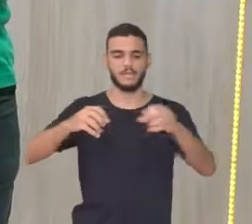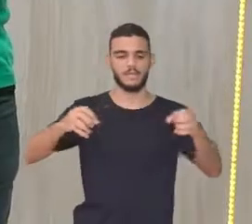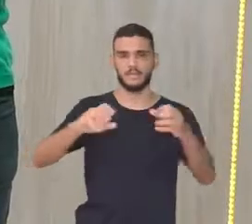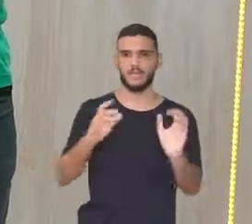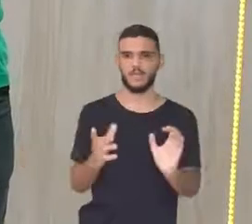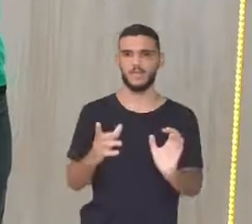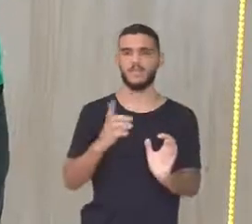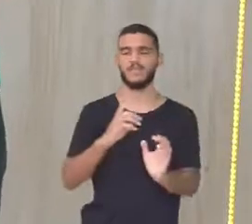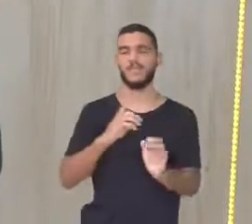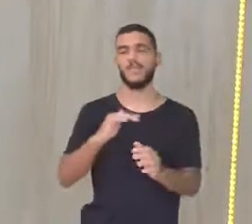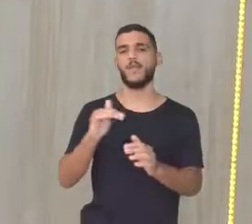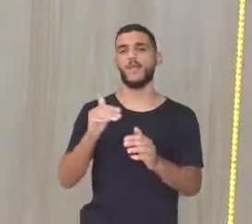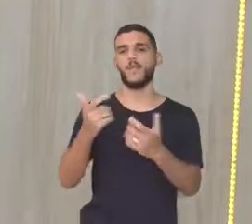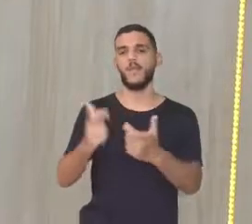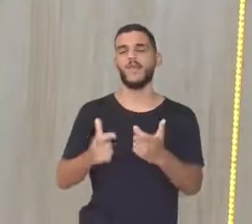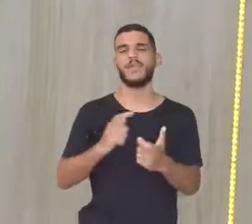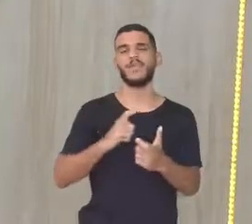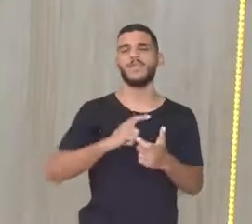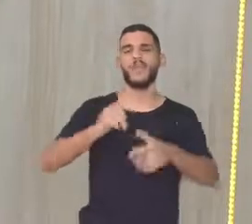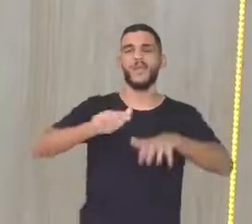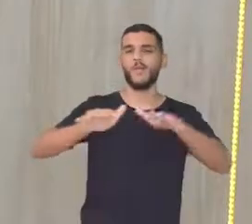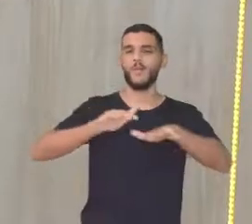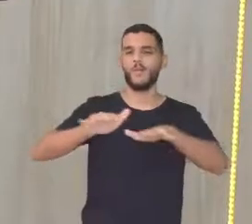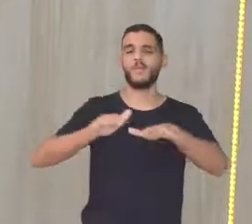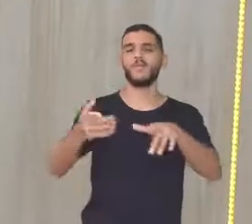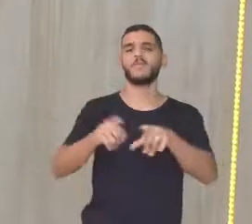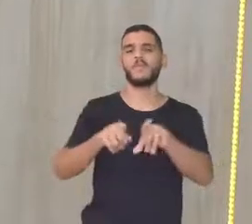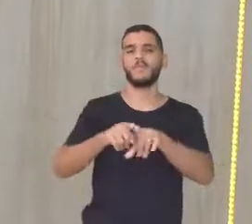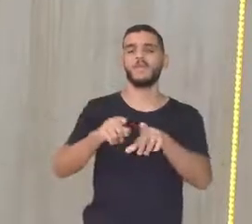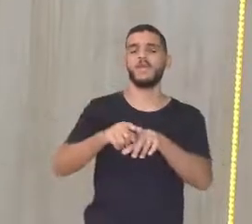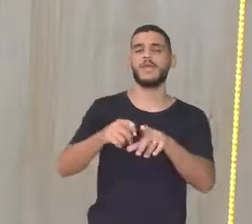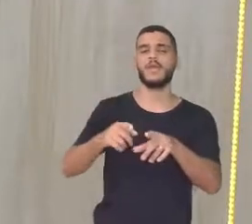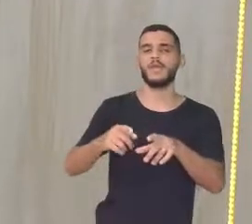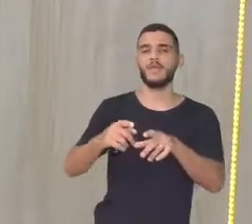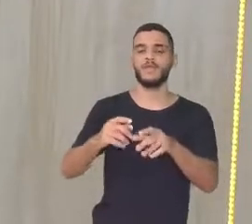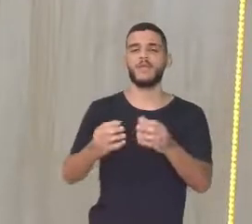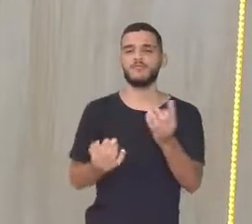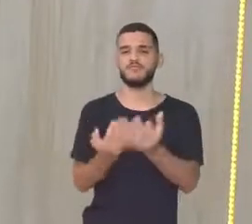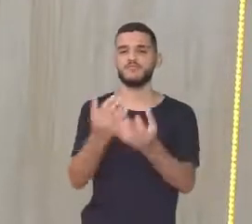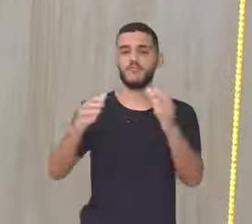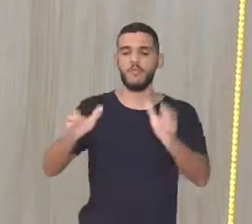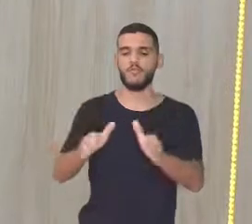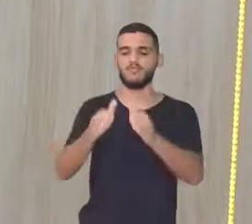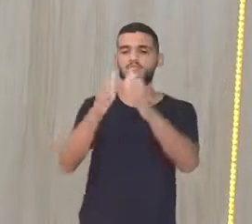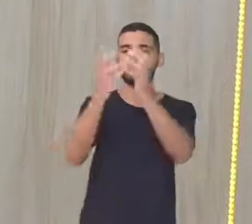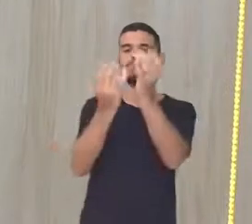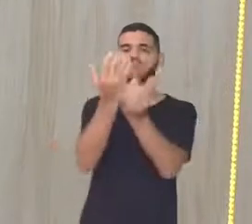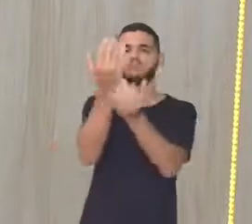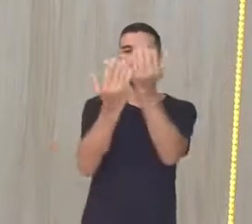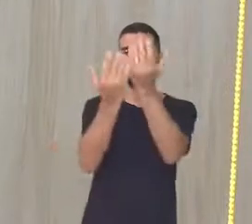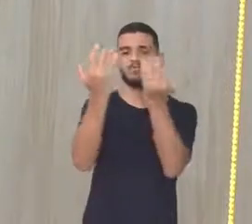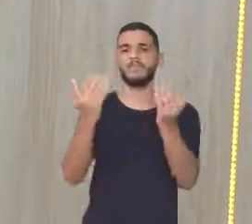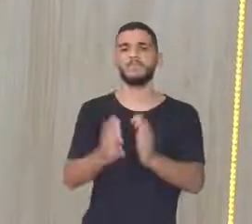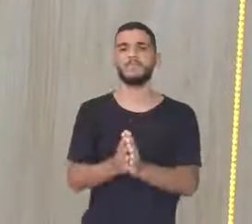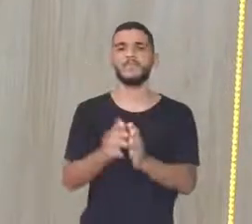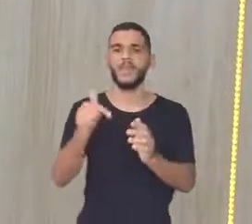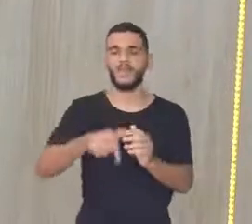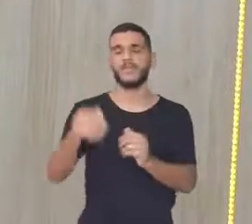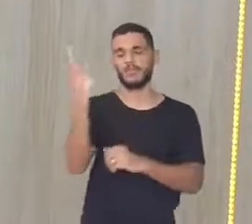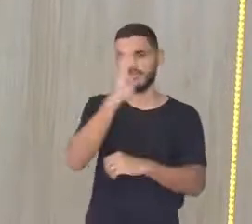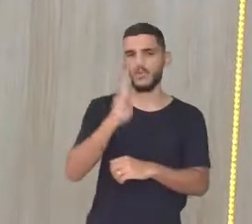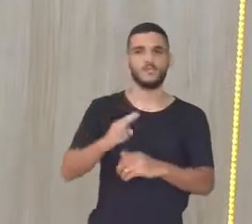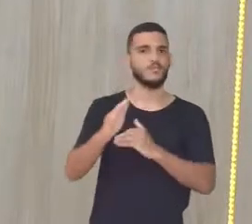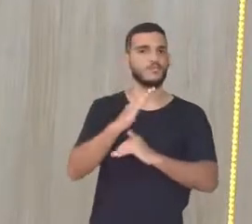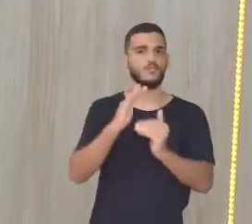existem terremotos Existem alguns vulcões O Brasil, graças a Deus Todos estão assim dormindo, adormecidos